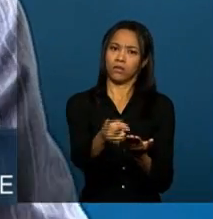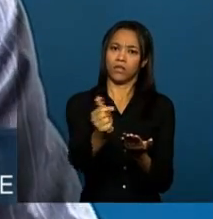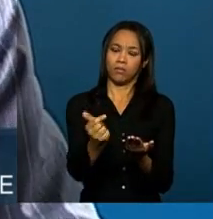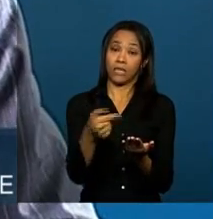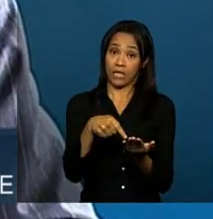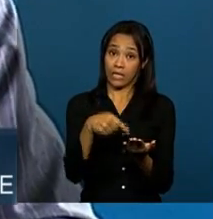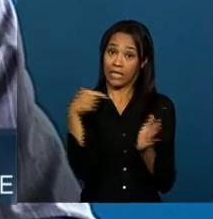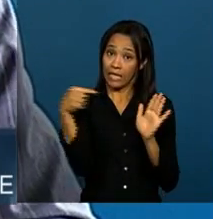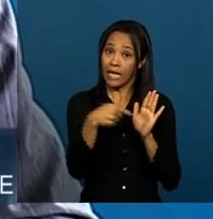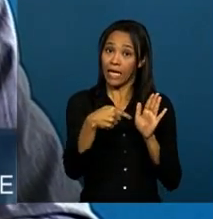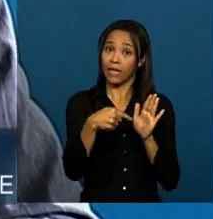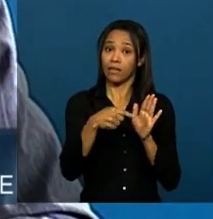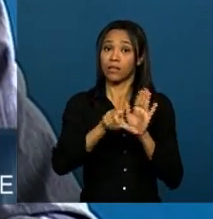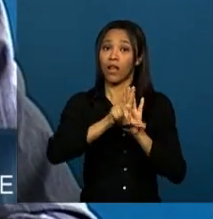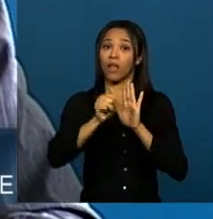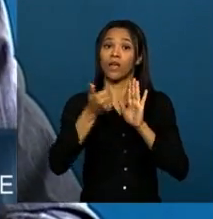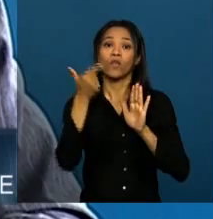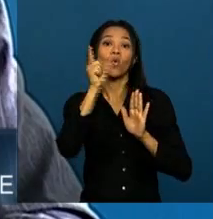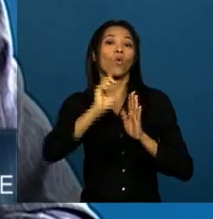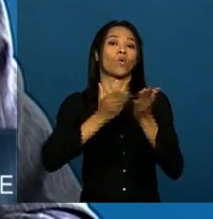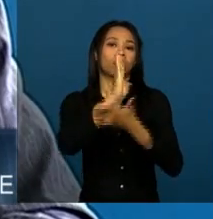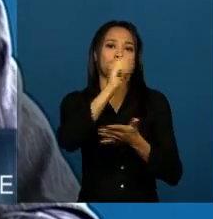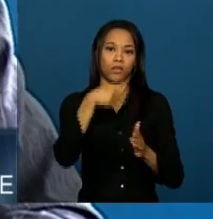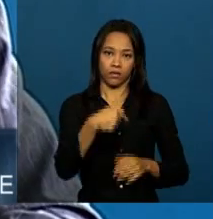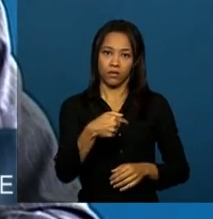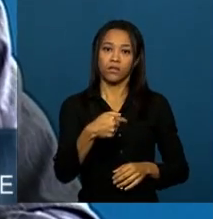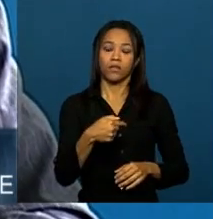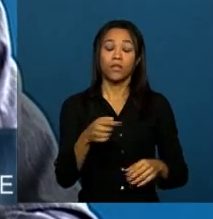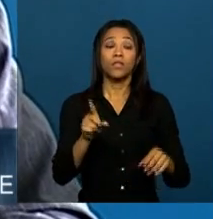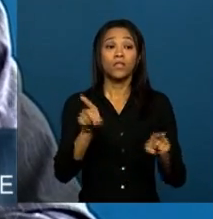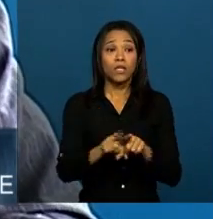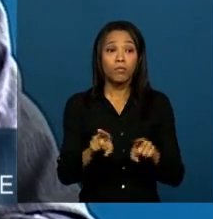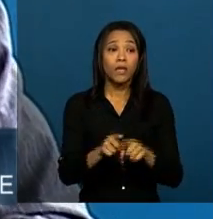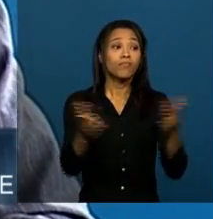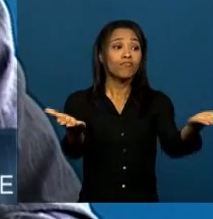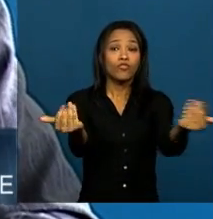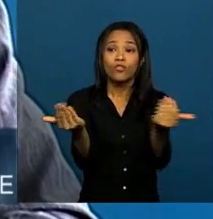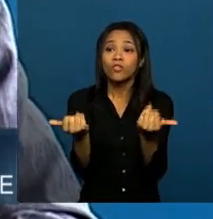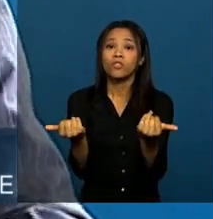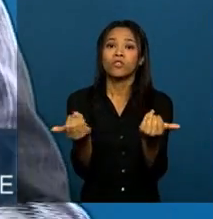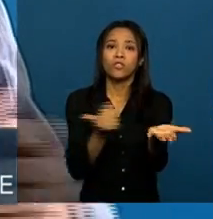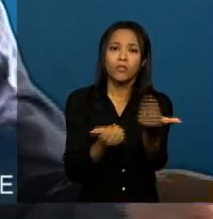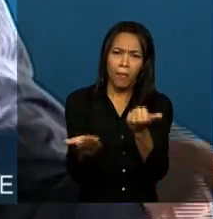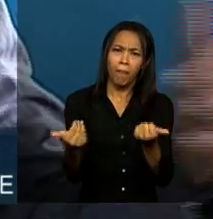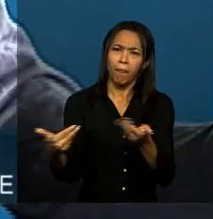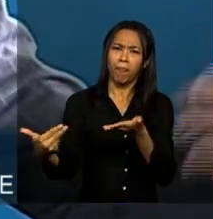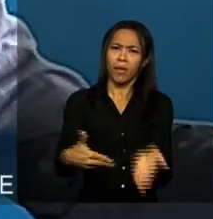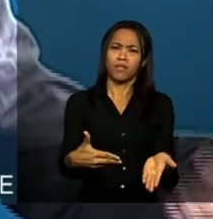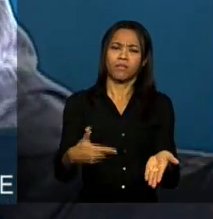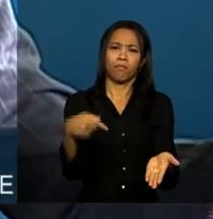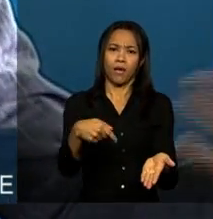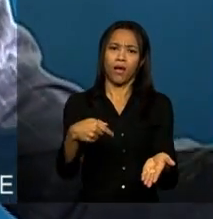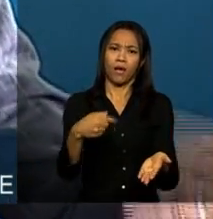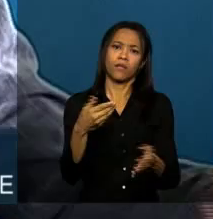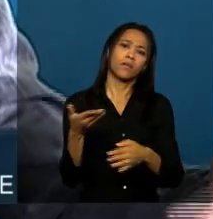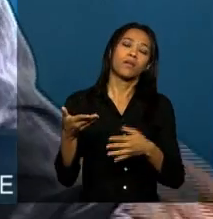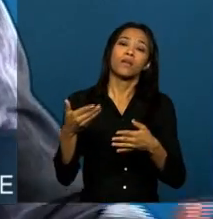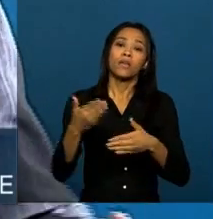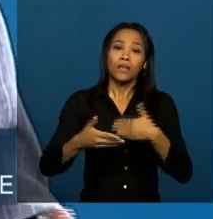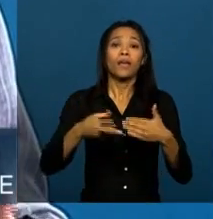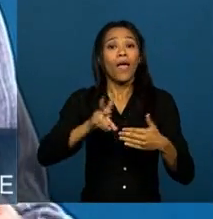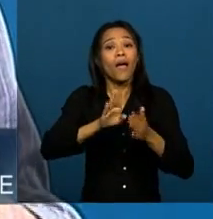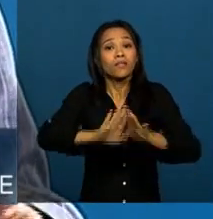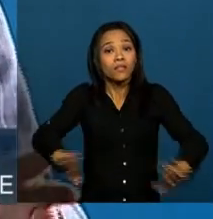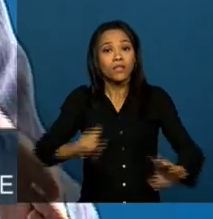marco regulatório fosse aprovado e chamar a todos para que participem desse processo, porque é assim que a sociedade brasileira vai